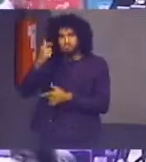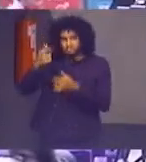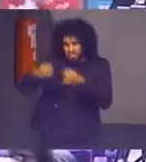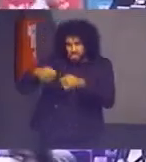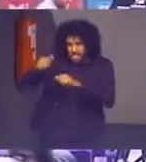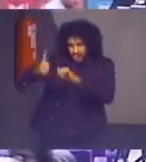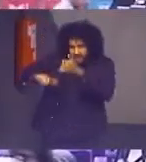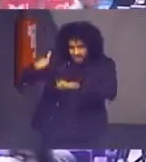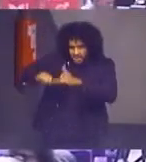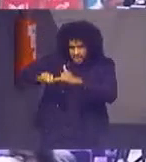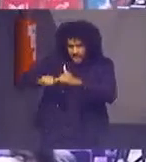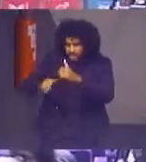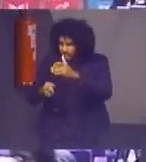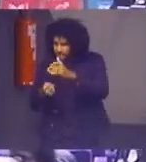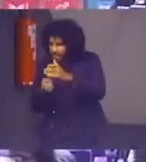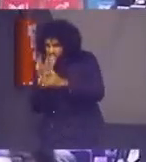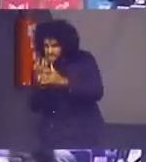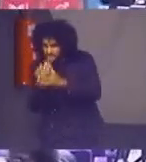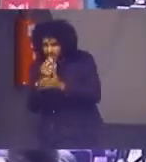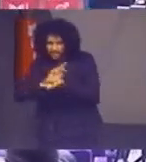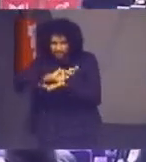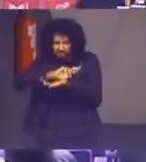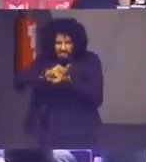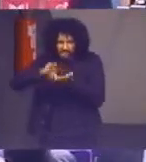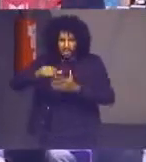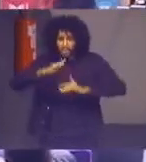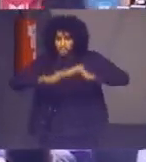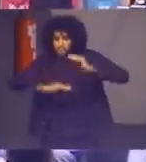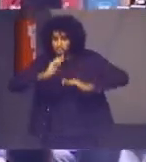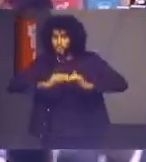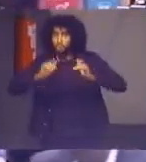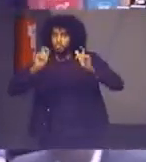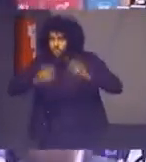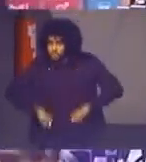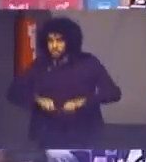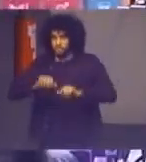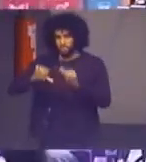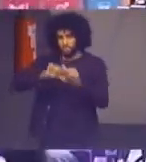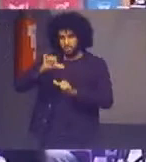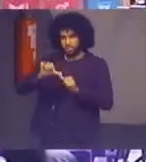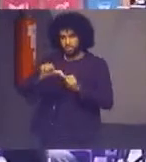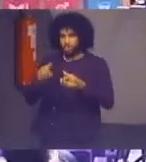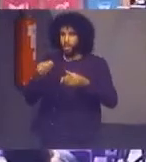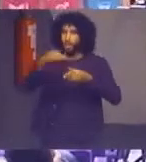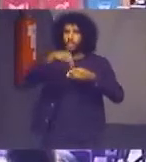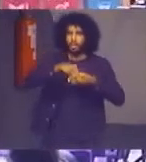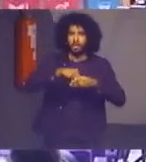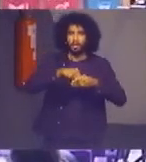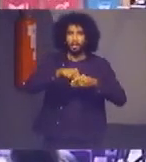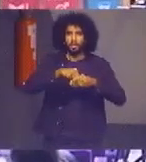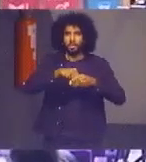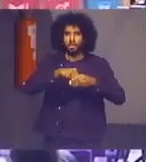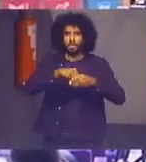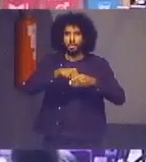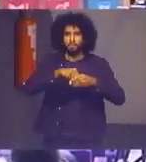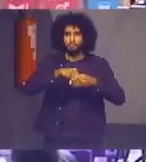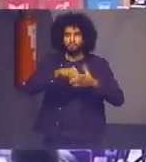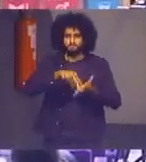desenvolver inúmeras ações para se engajar completamente nesta